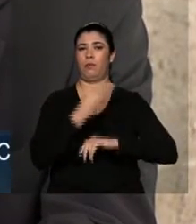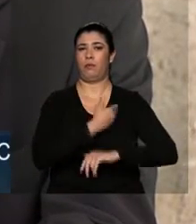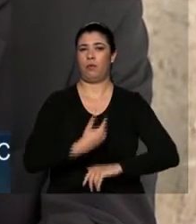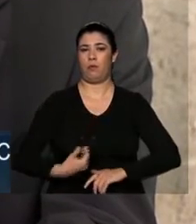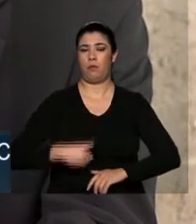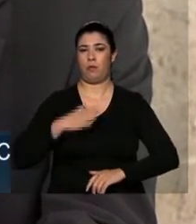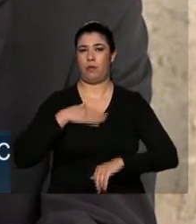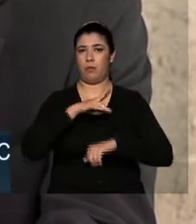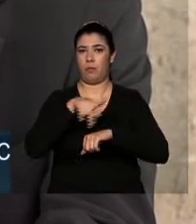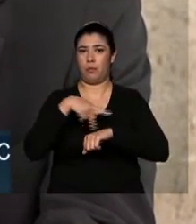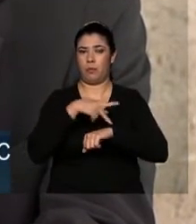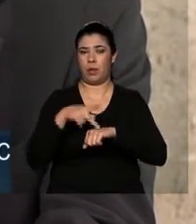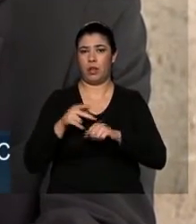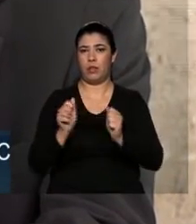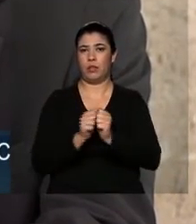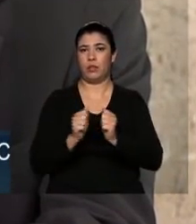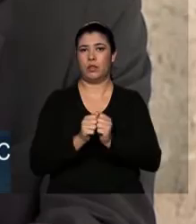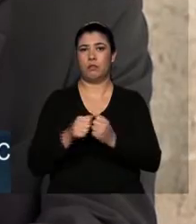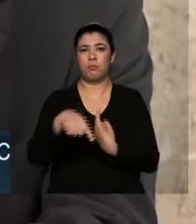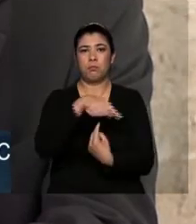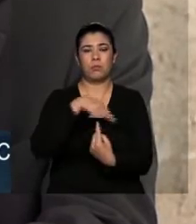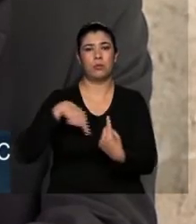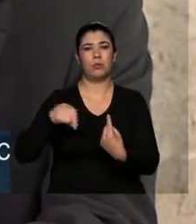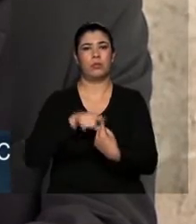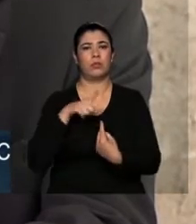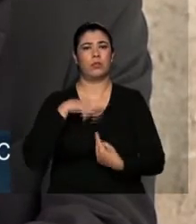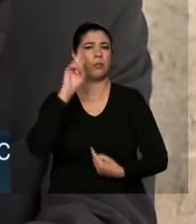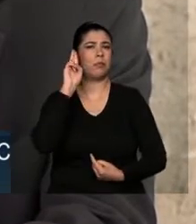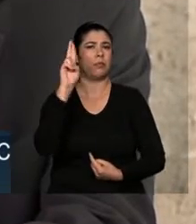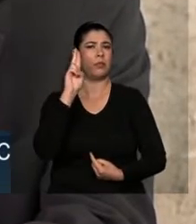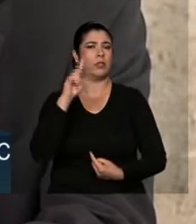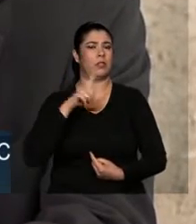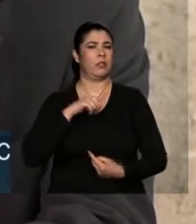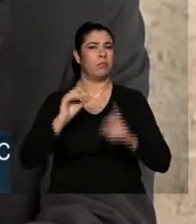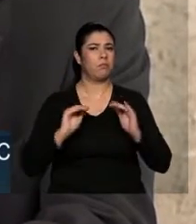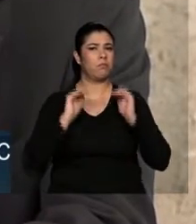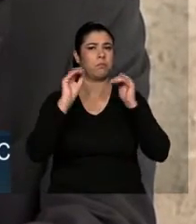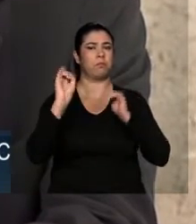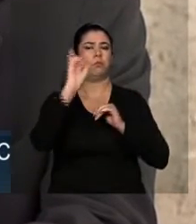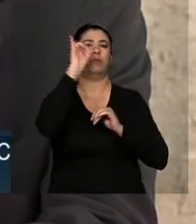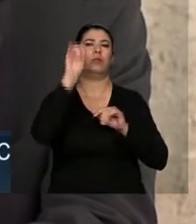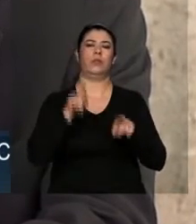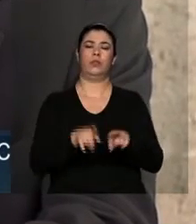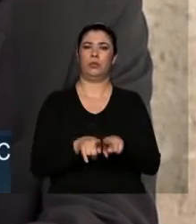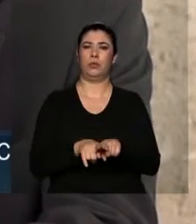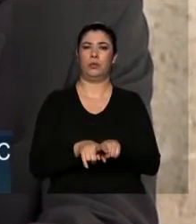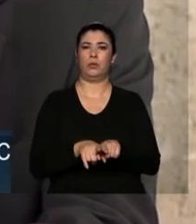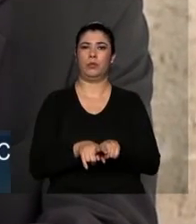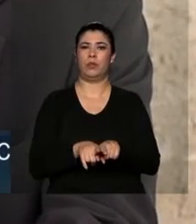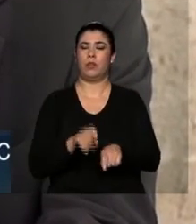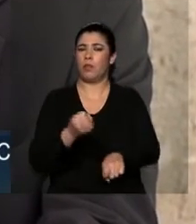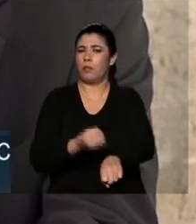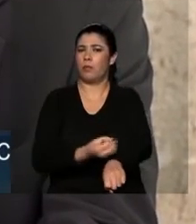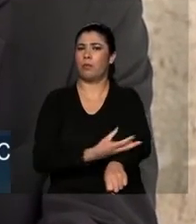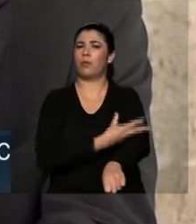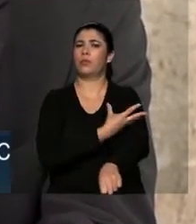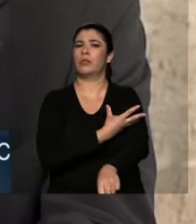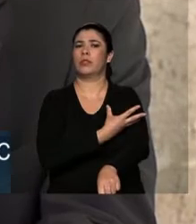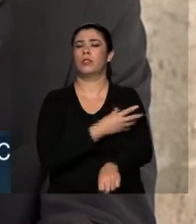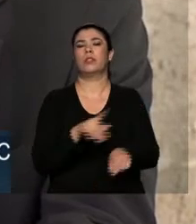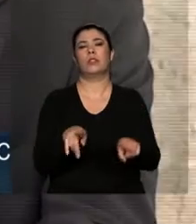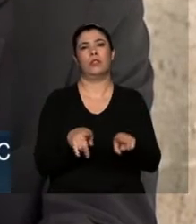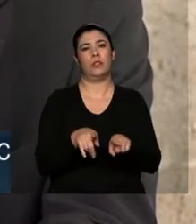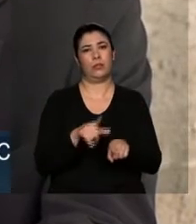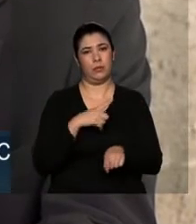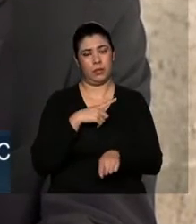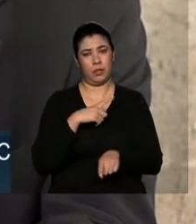e ladeado por autoridades da mais alta relevância. Emoção também